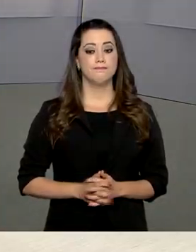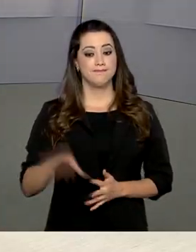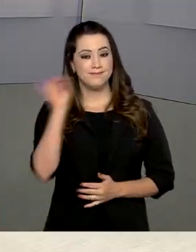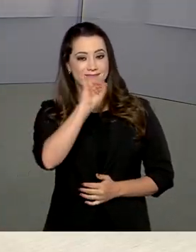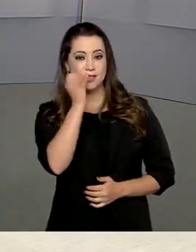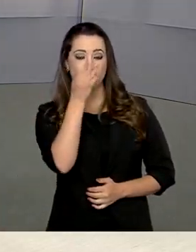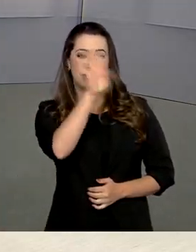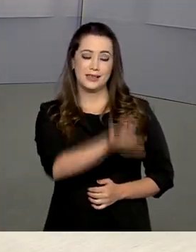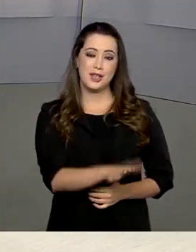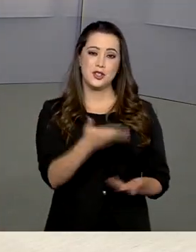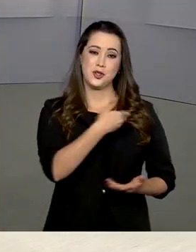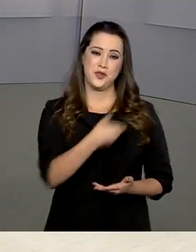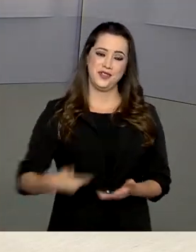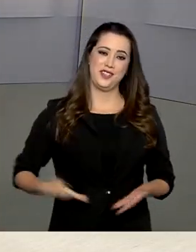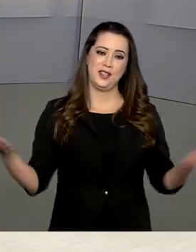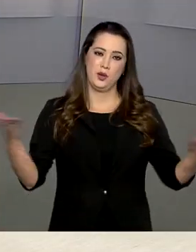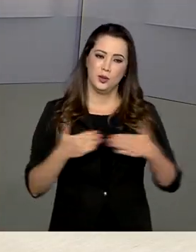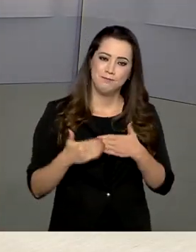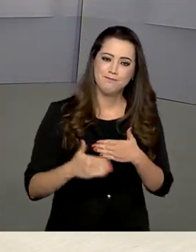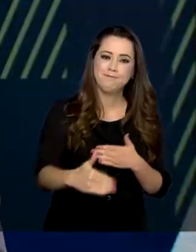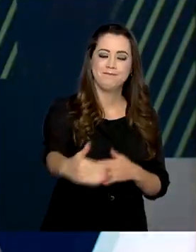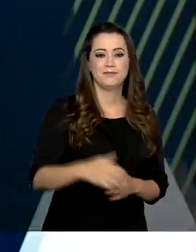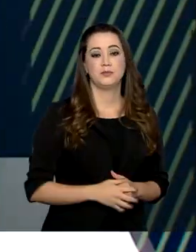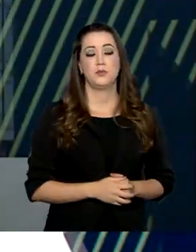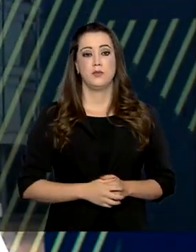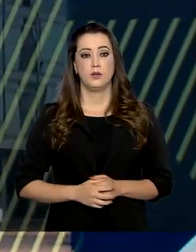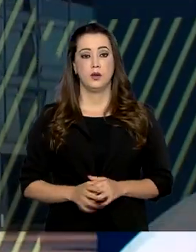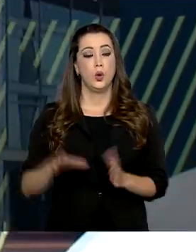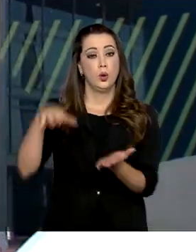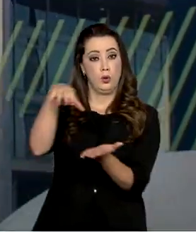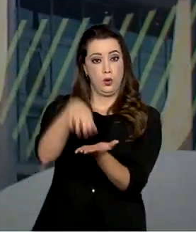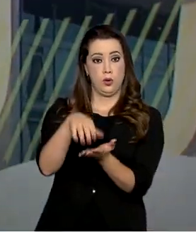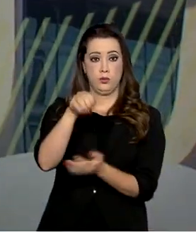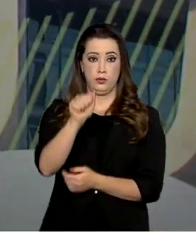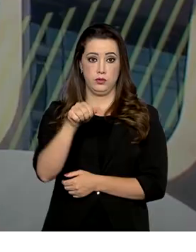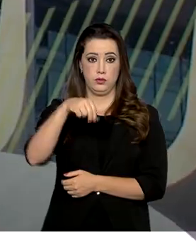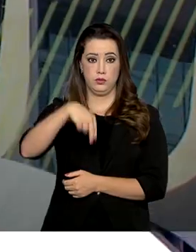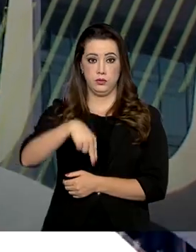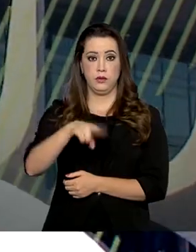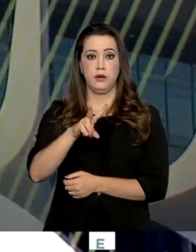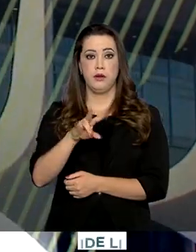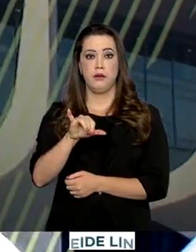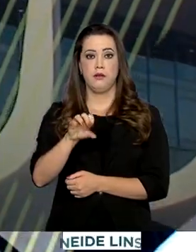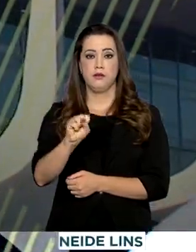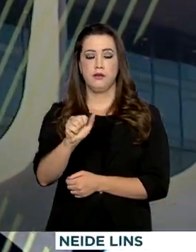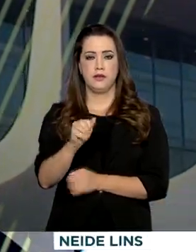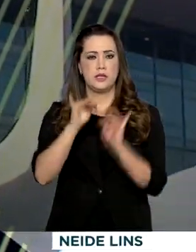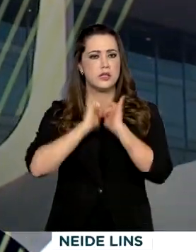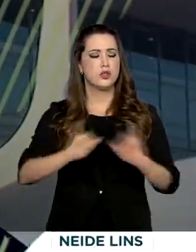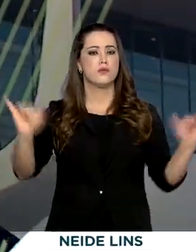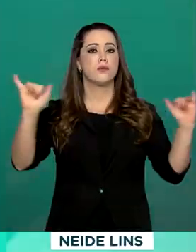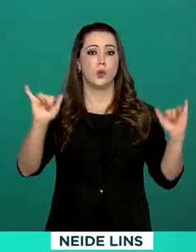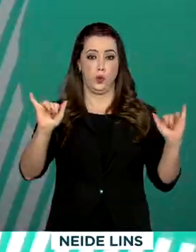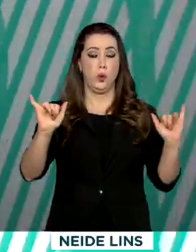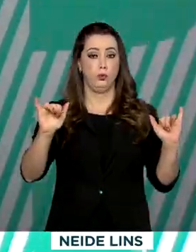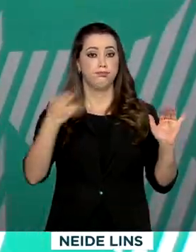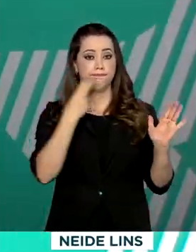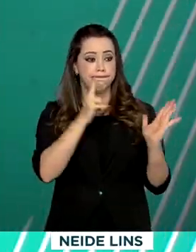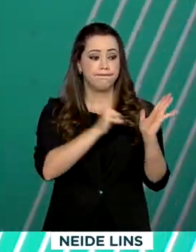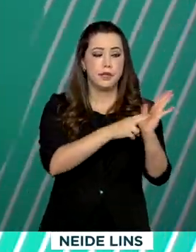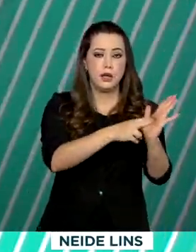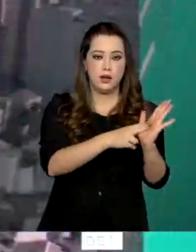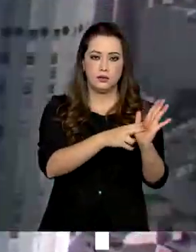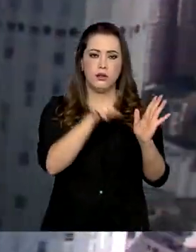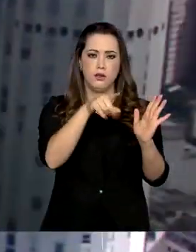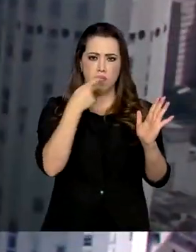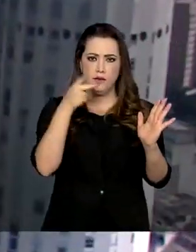Olá, boa tarde. O governo agora está no ar. A Anvisa divulgou nota agora há pouco informando que recebeu comunicado de